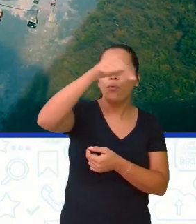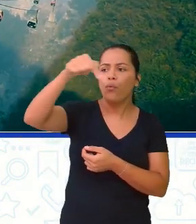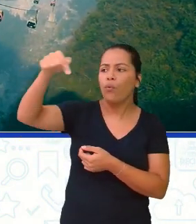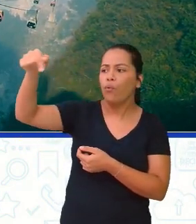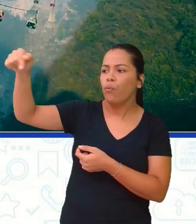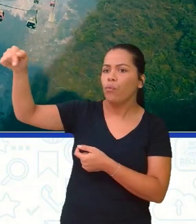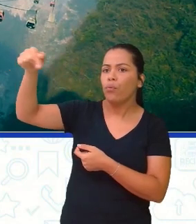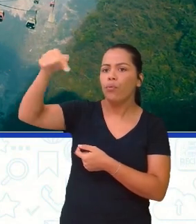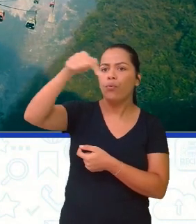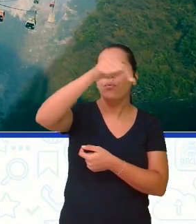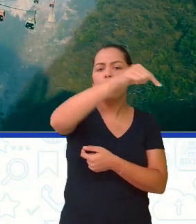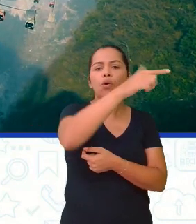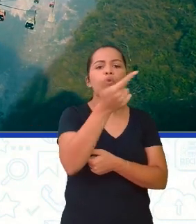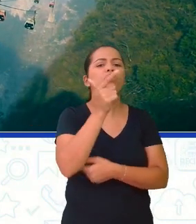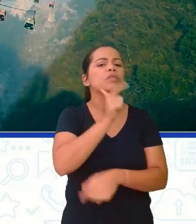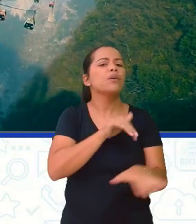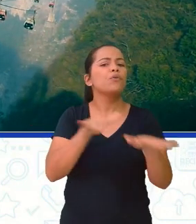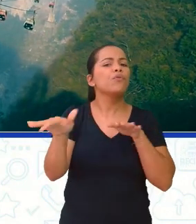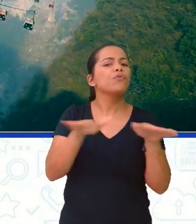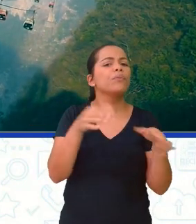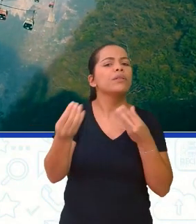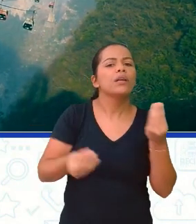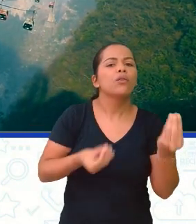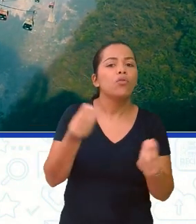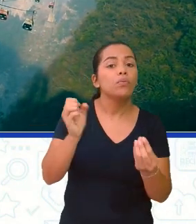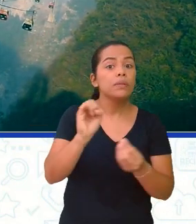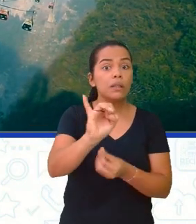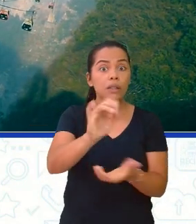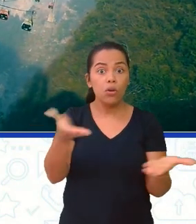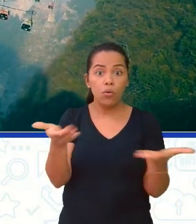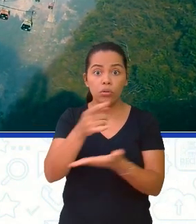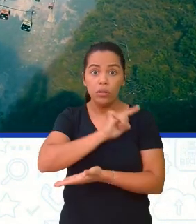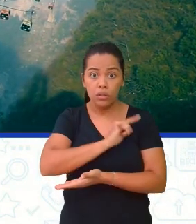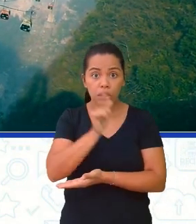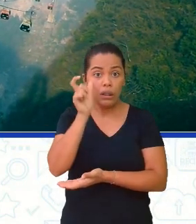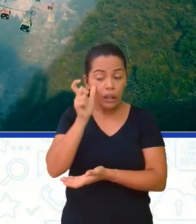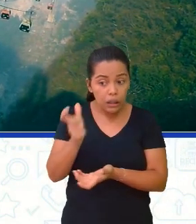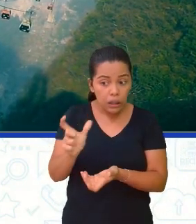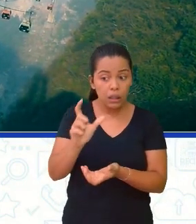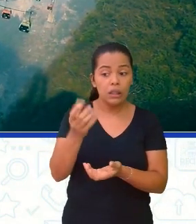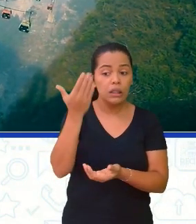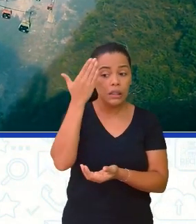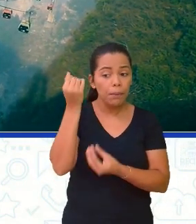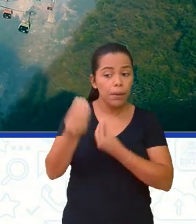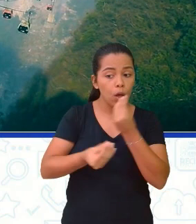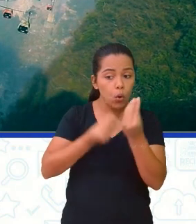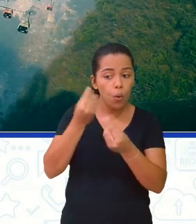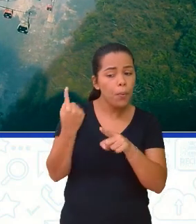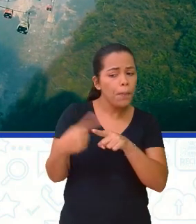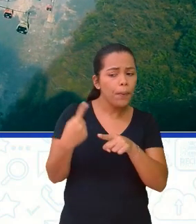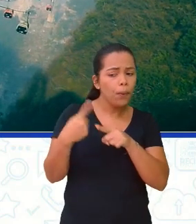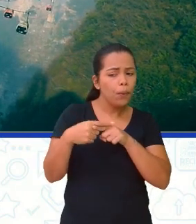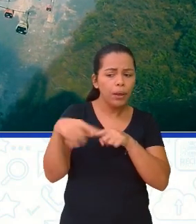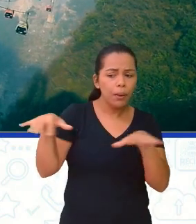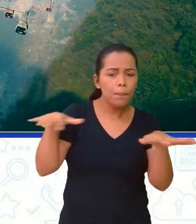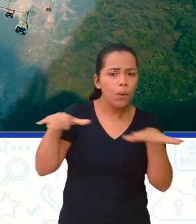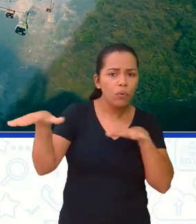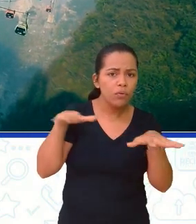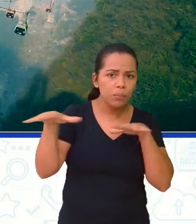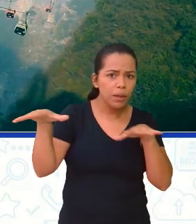Se nós estamos preocupados hoje, interessados hoje em saber as causas dos movimentos, então é muito importante a